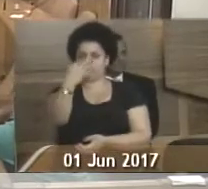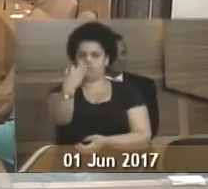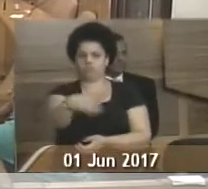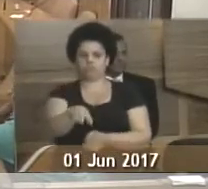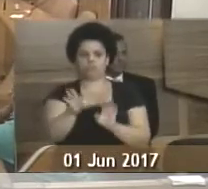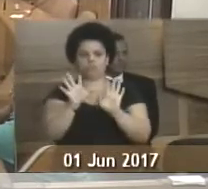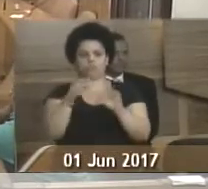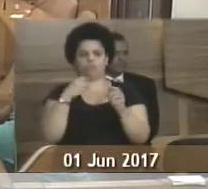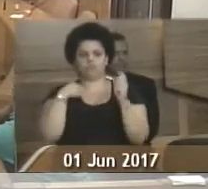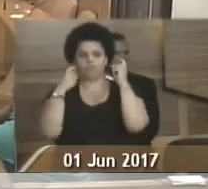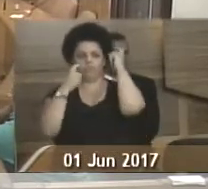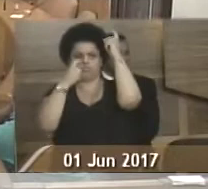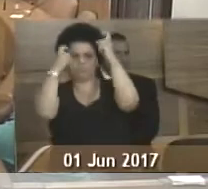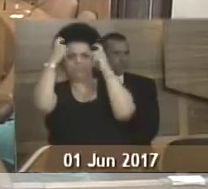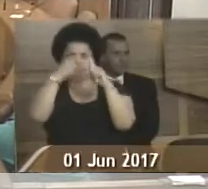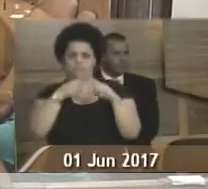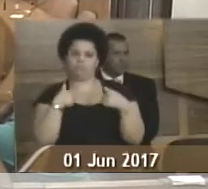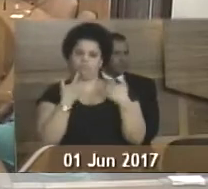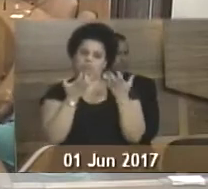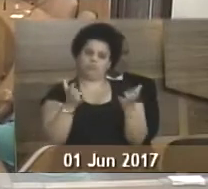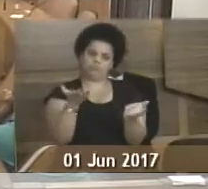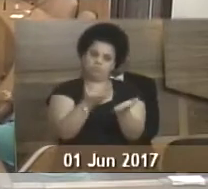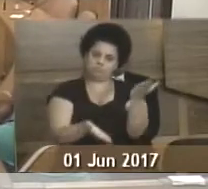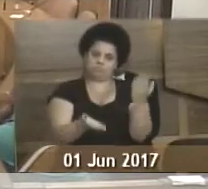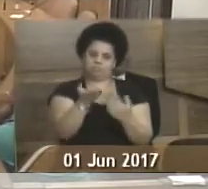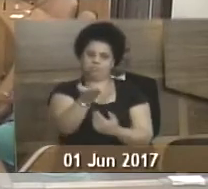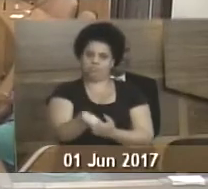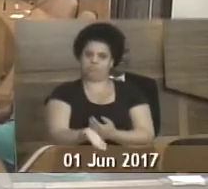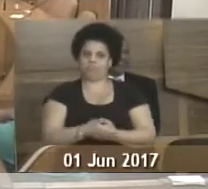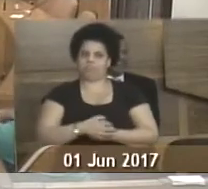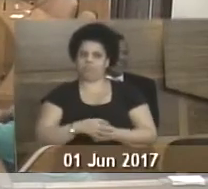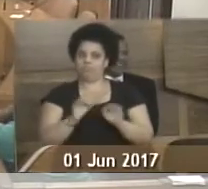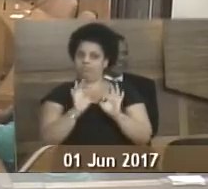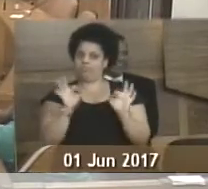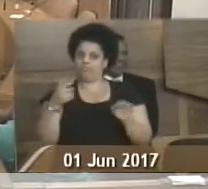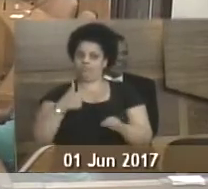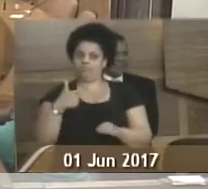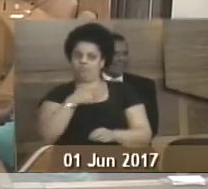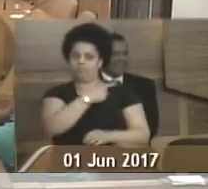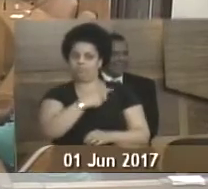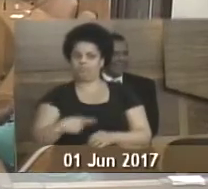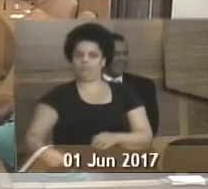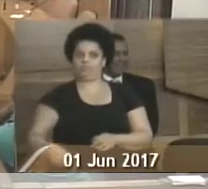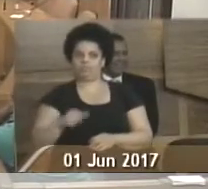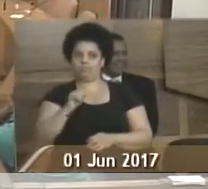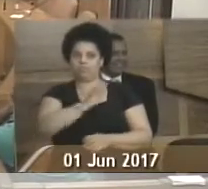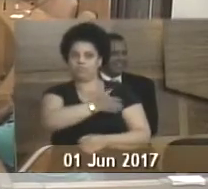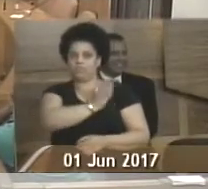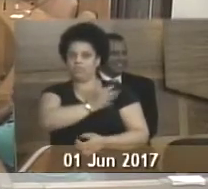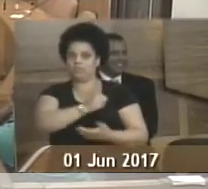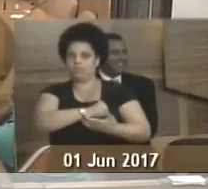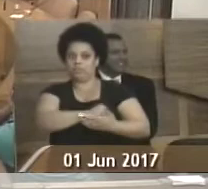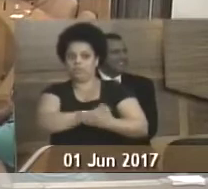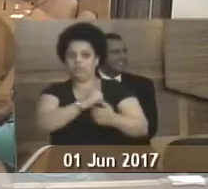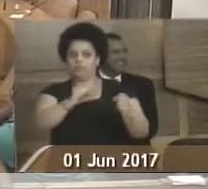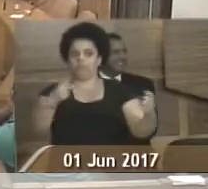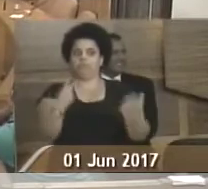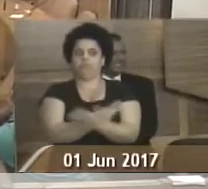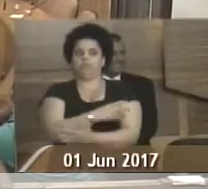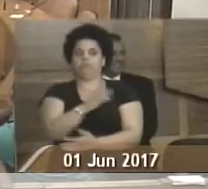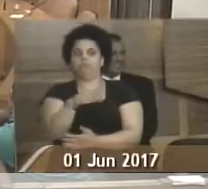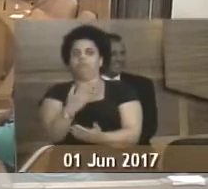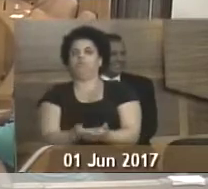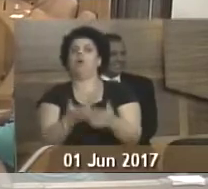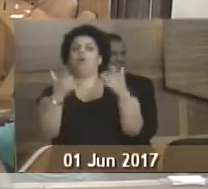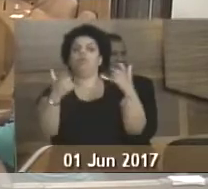Eu só fico preocupado porque eu não quero perder a vossa excelência, não Ficar... Por favor. Porque se o senhor passar mal, vai ser difícil, nós vamos levar o senhor para